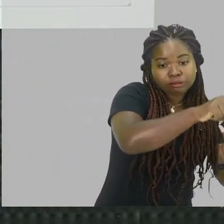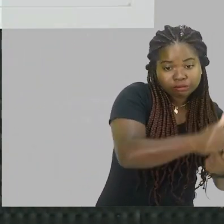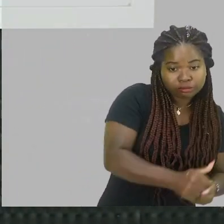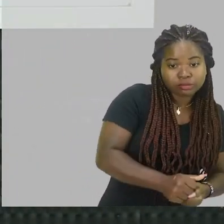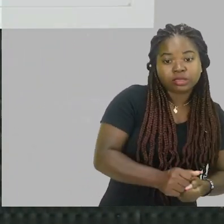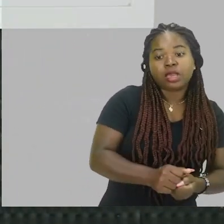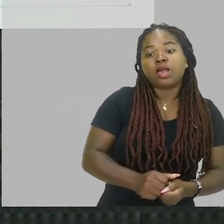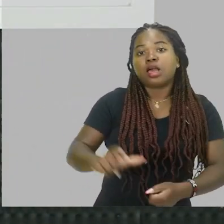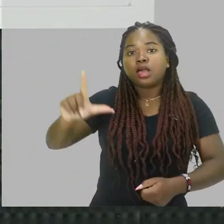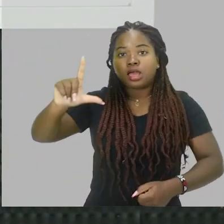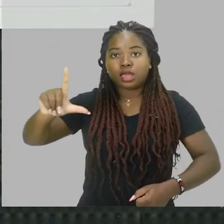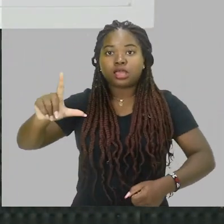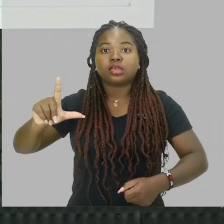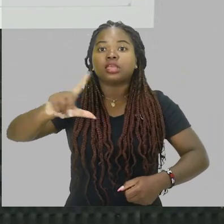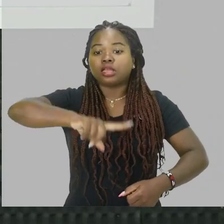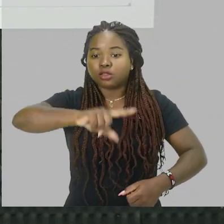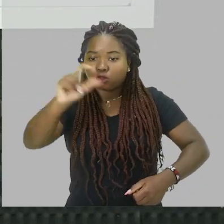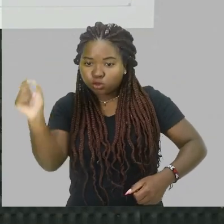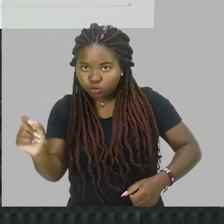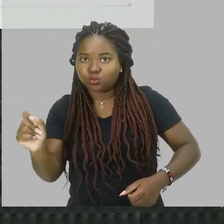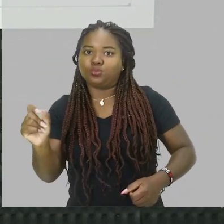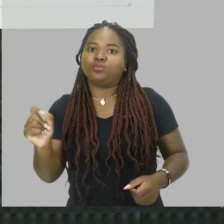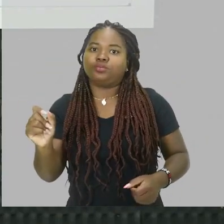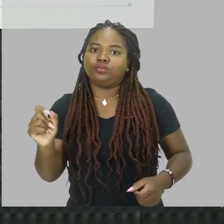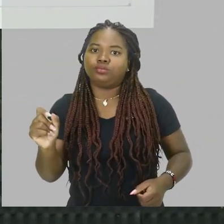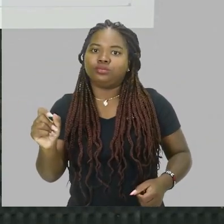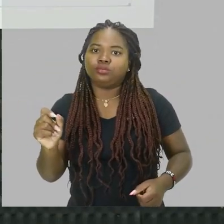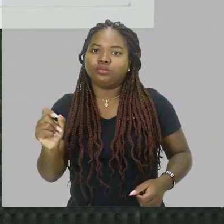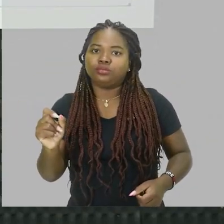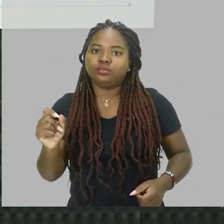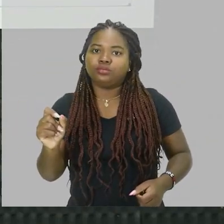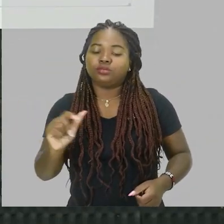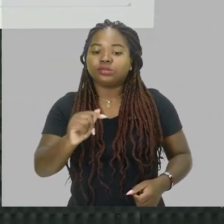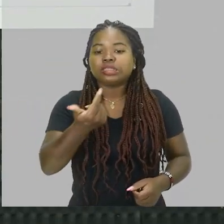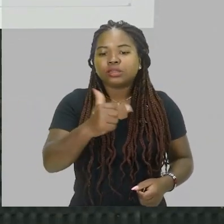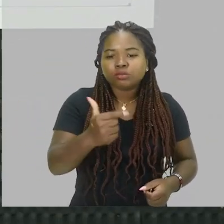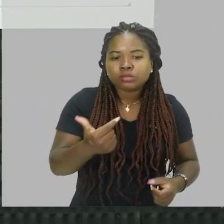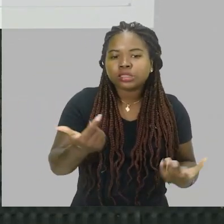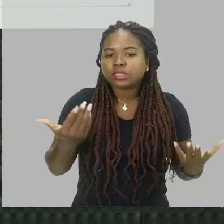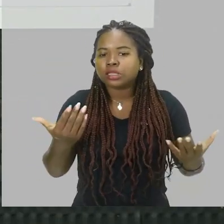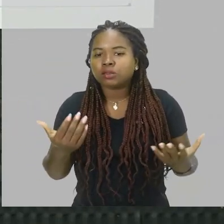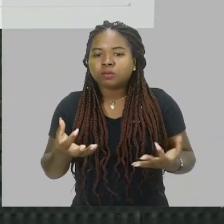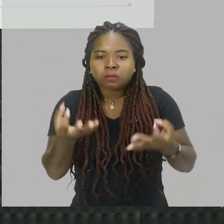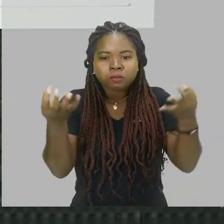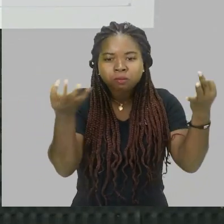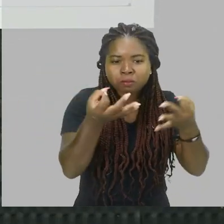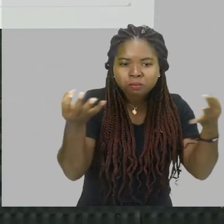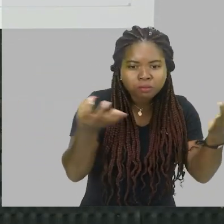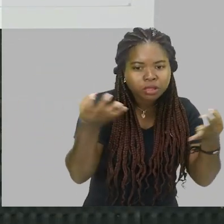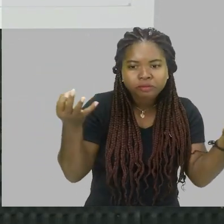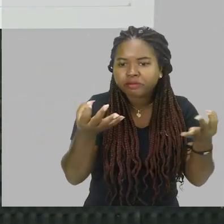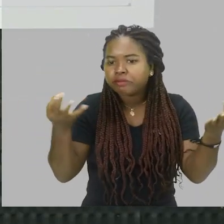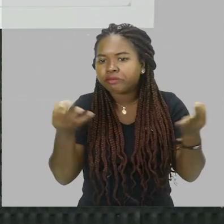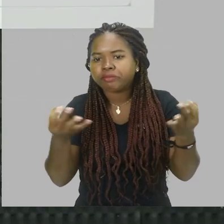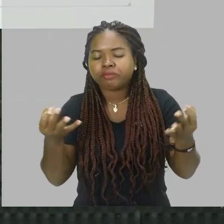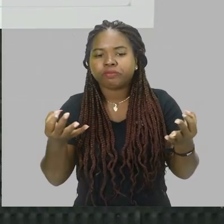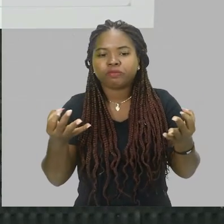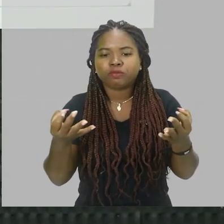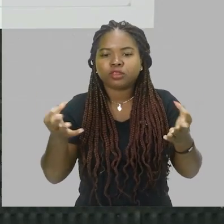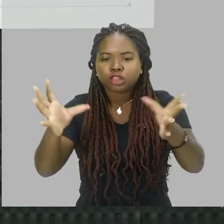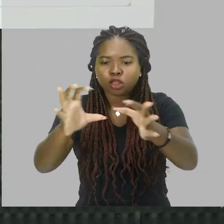né, não têm um alinhamento com o Sol. Isso quando a fala o eixo de